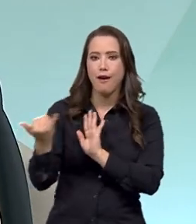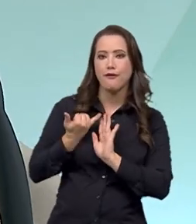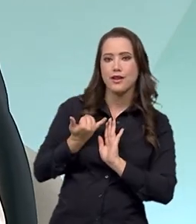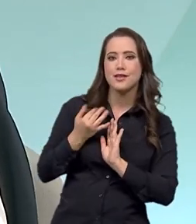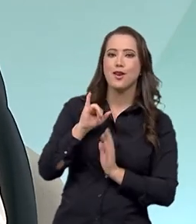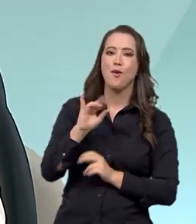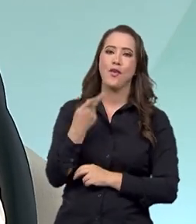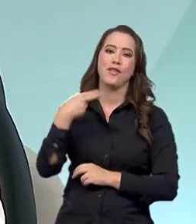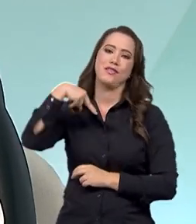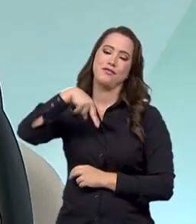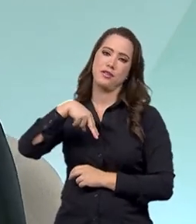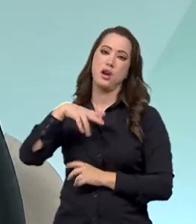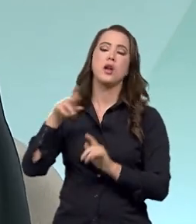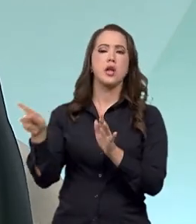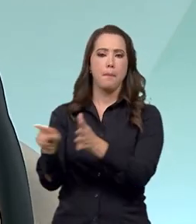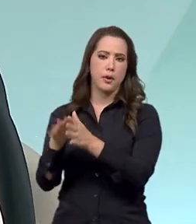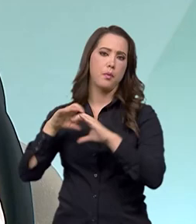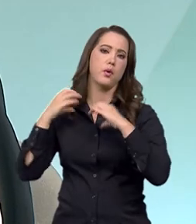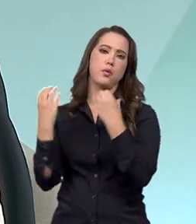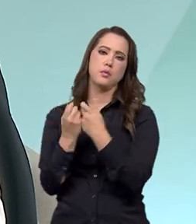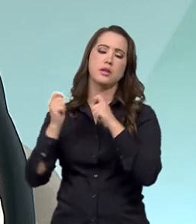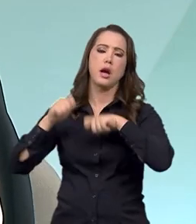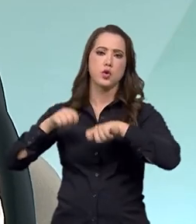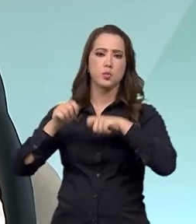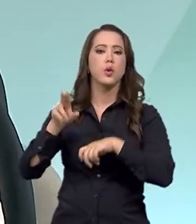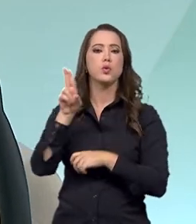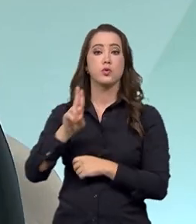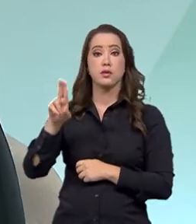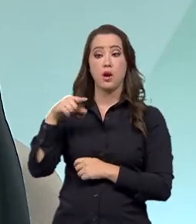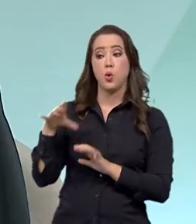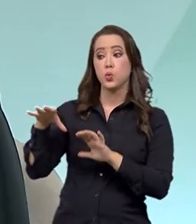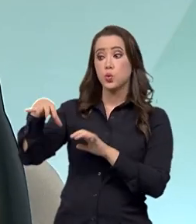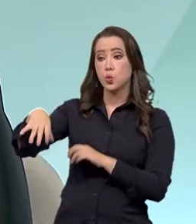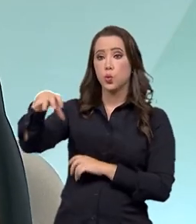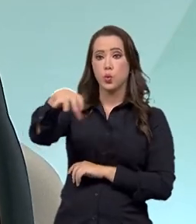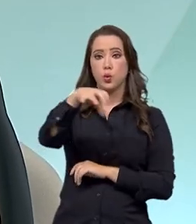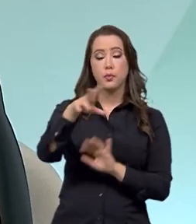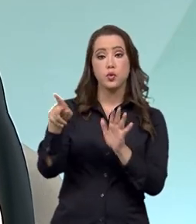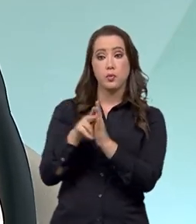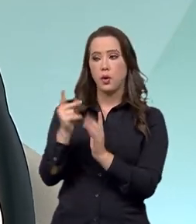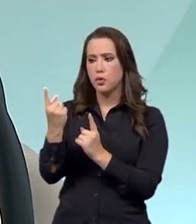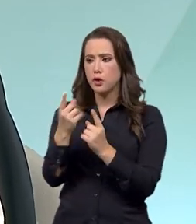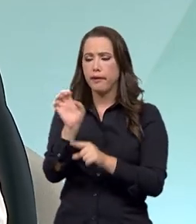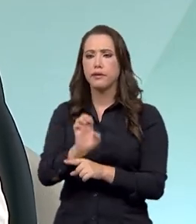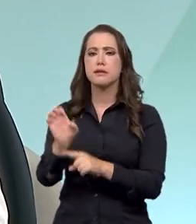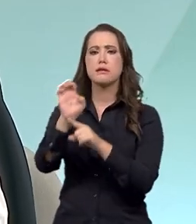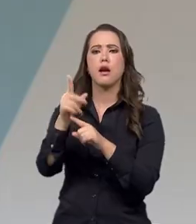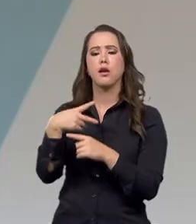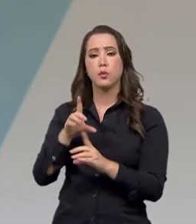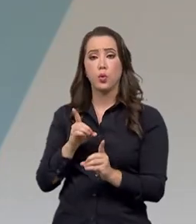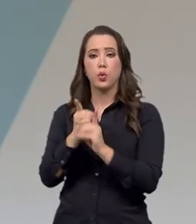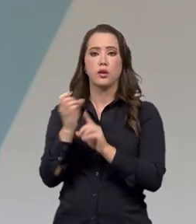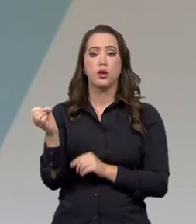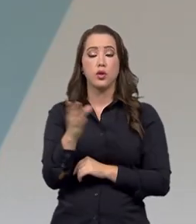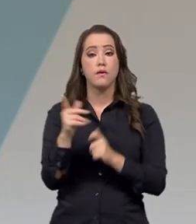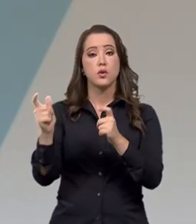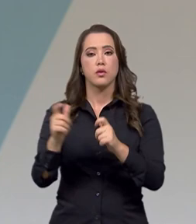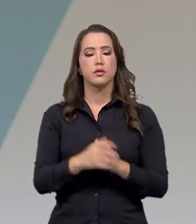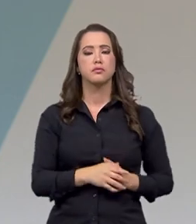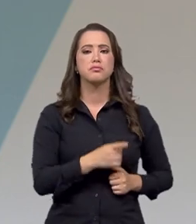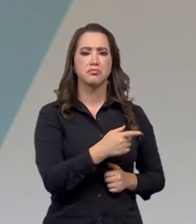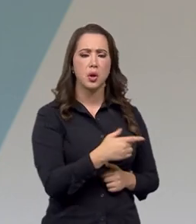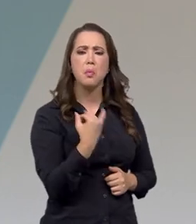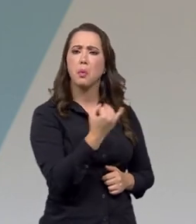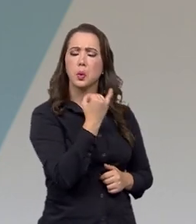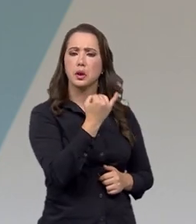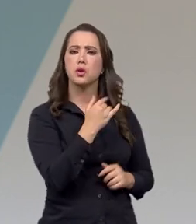pode também acionar o IFAM por meio das nossas superintendências sobre a existência de novos sítios arqueológicos. Eu acho que isso que é interessante